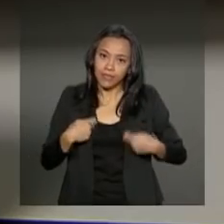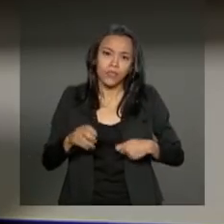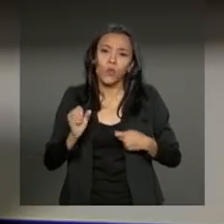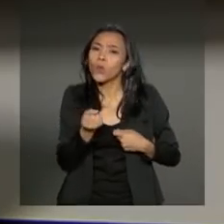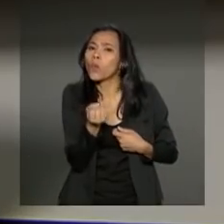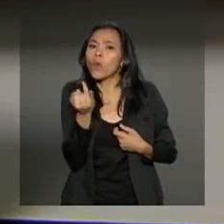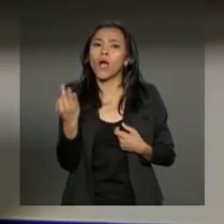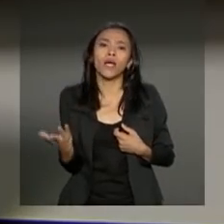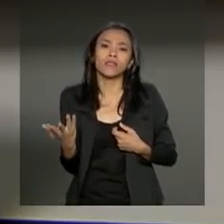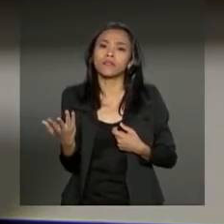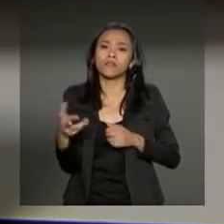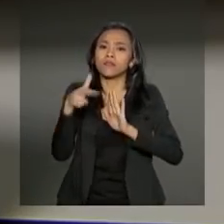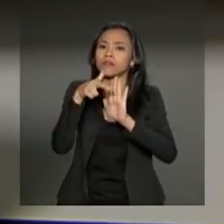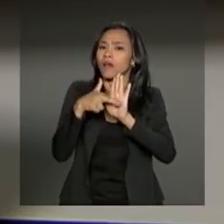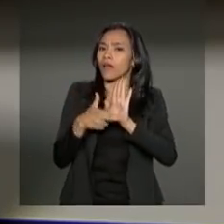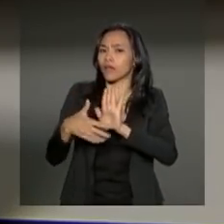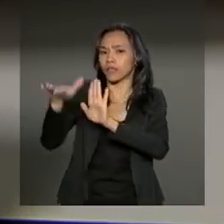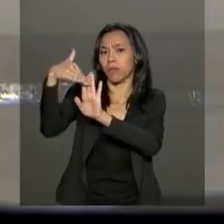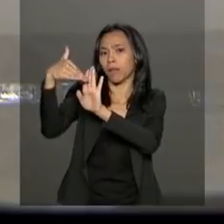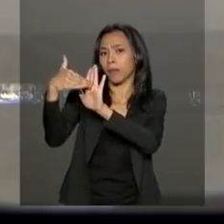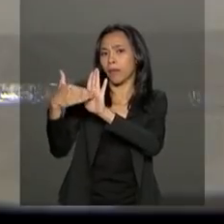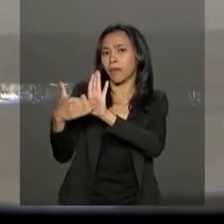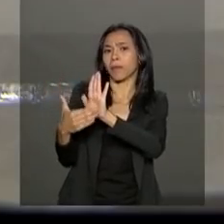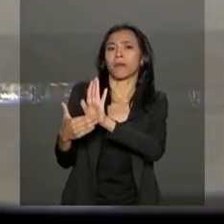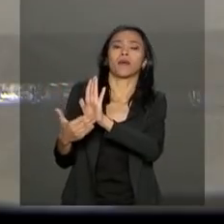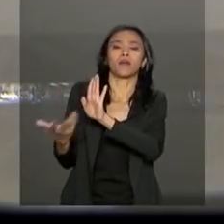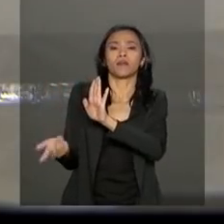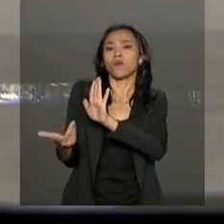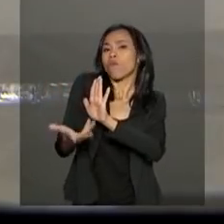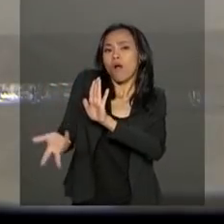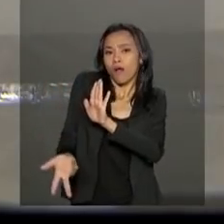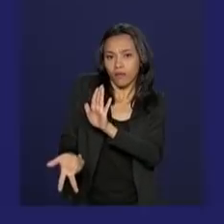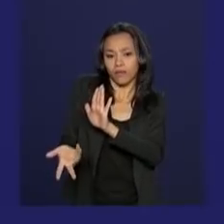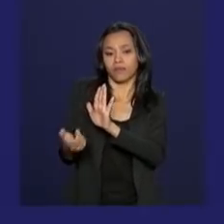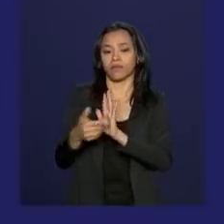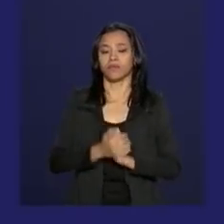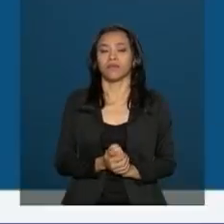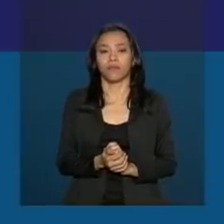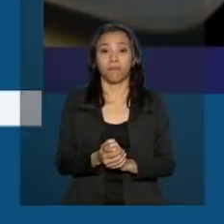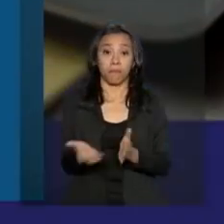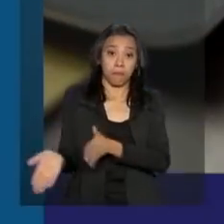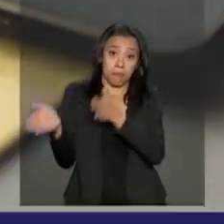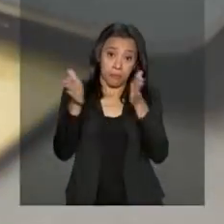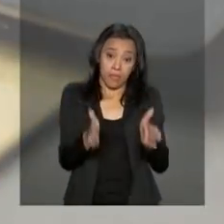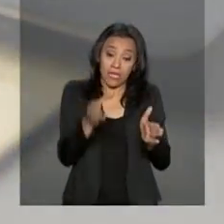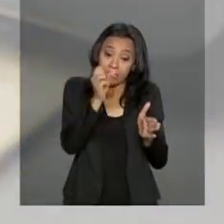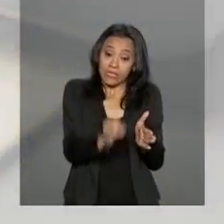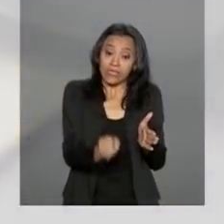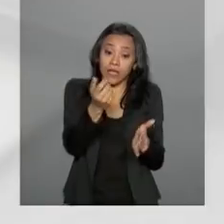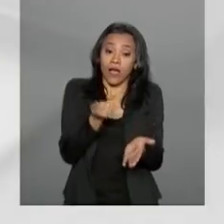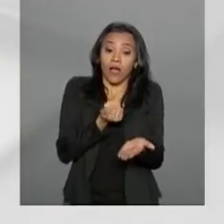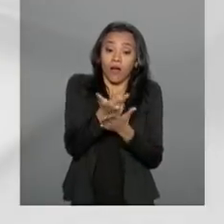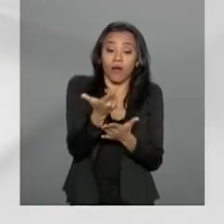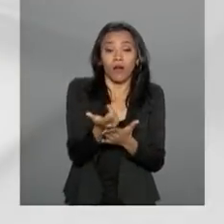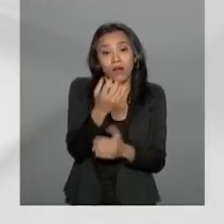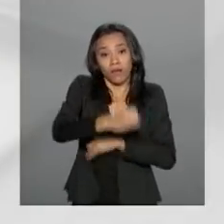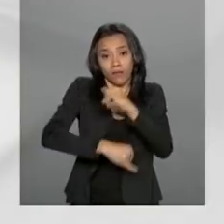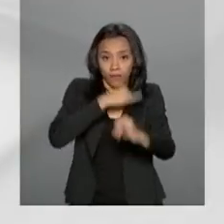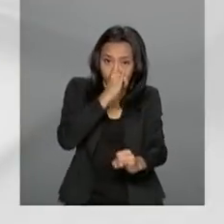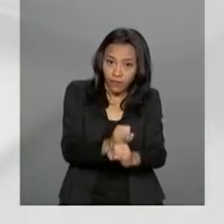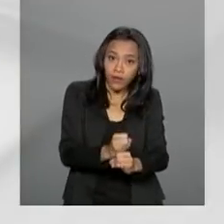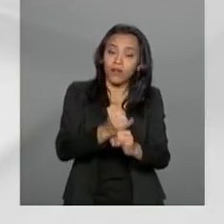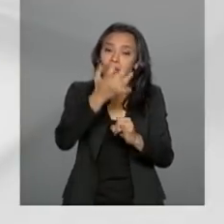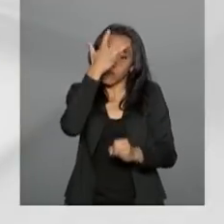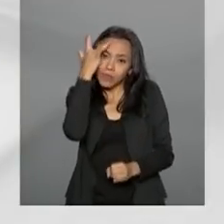quais são as condições, como o prazo e a exigência da etiqueta. Agora, se a compra foi pela internet, o